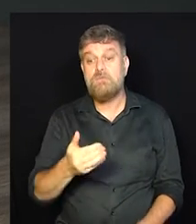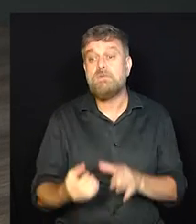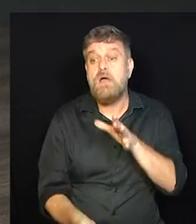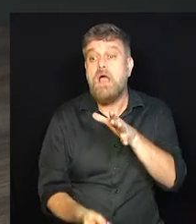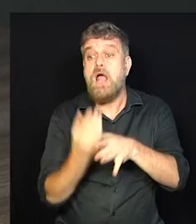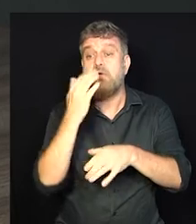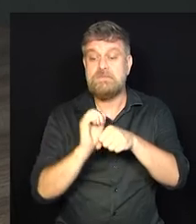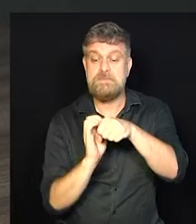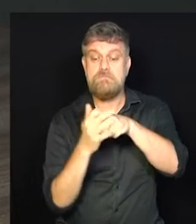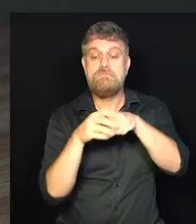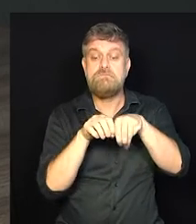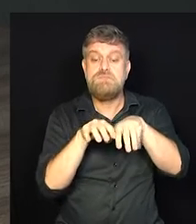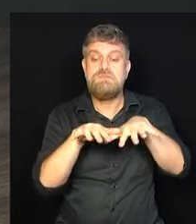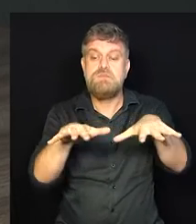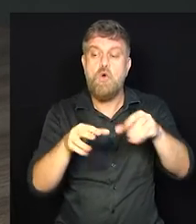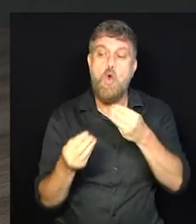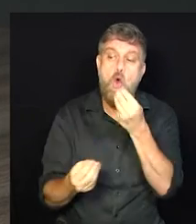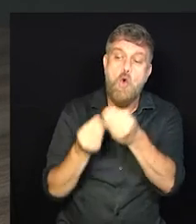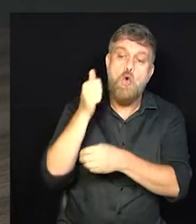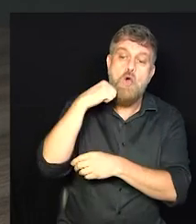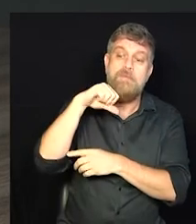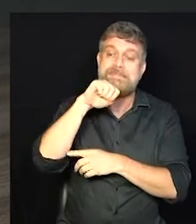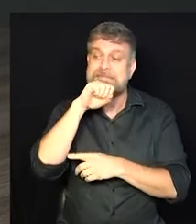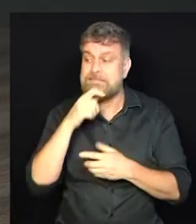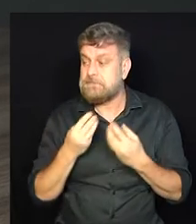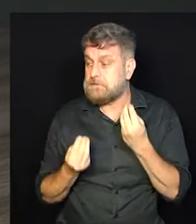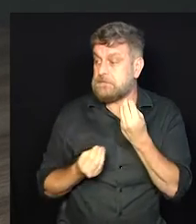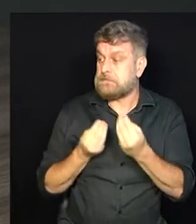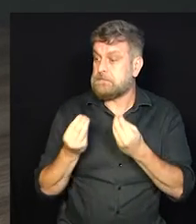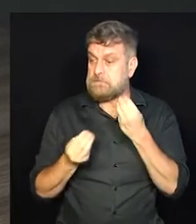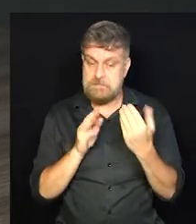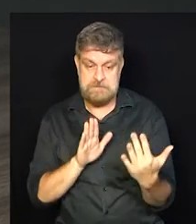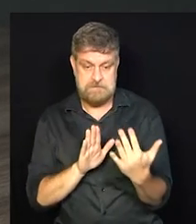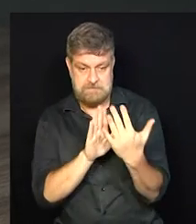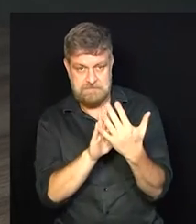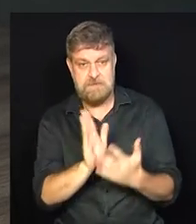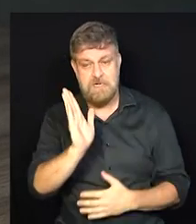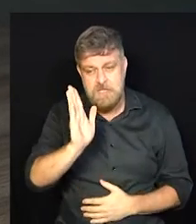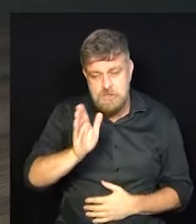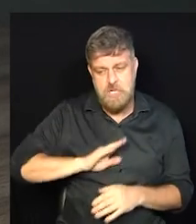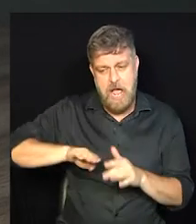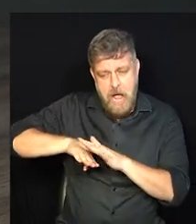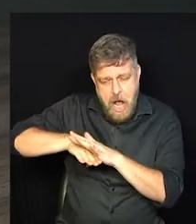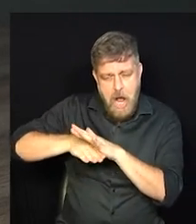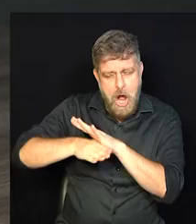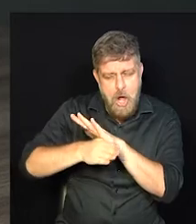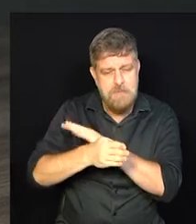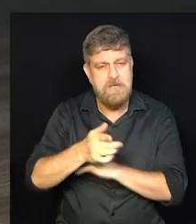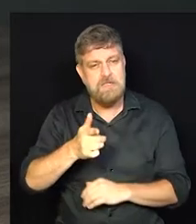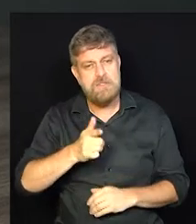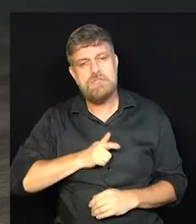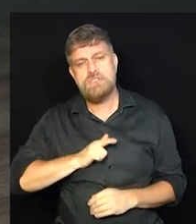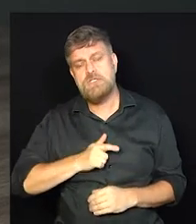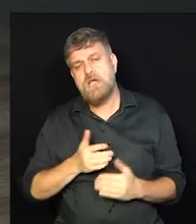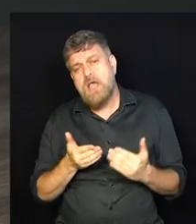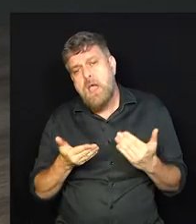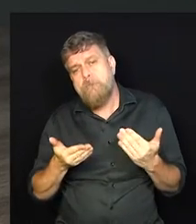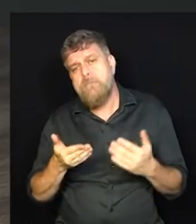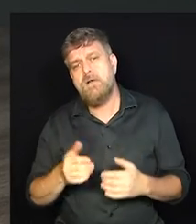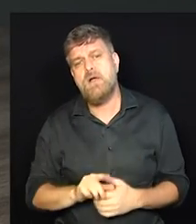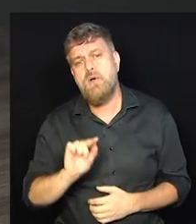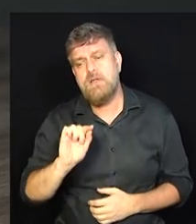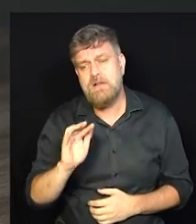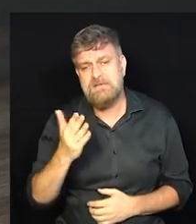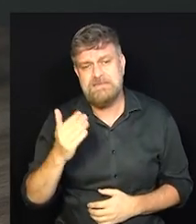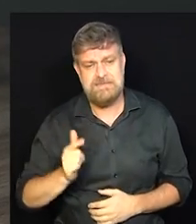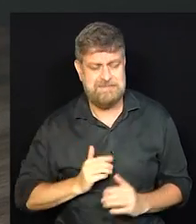veio a pandemia, como essas mães tiveram que lidar? Claro, elas já estavam acostumadas com alguma rotina, mas geralmente tinha